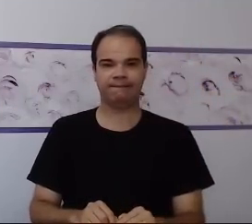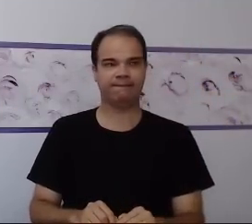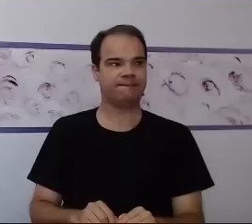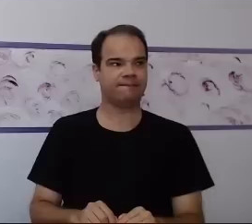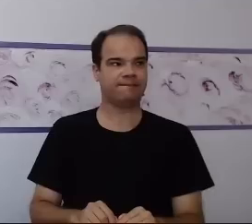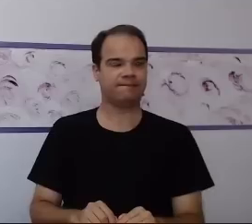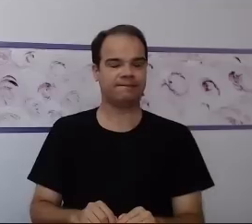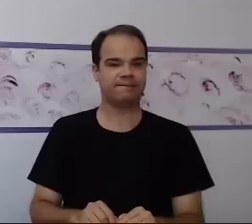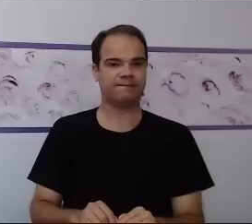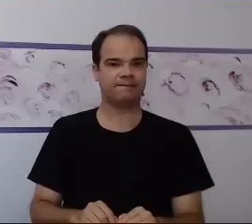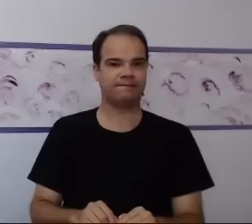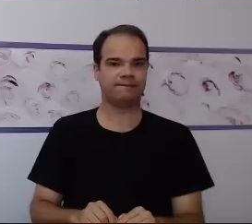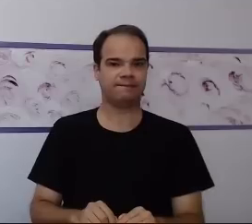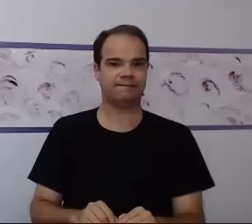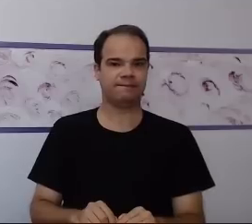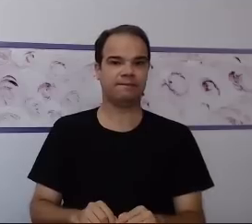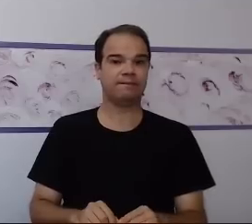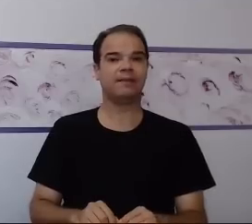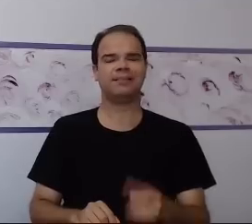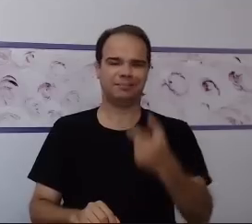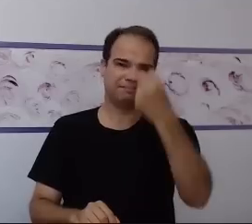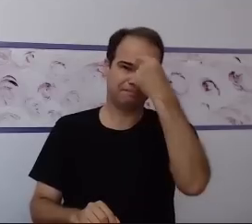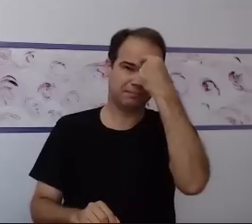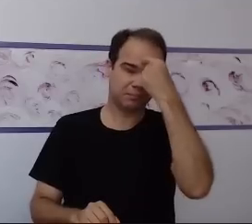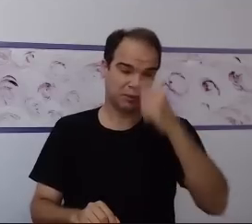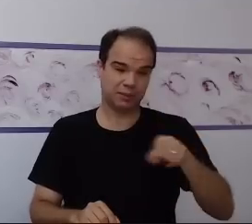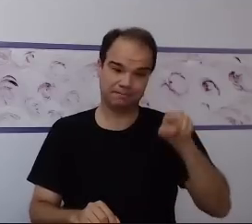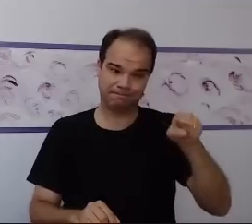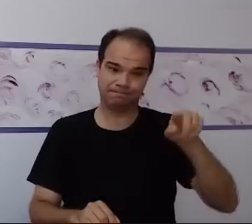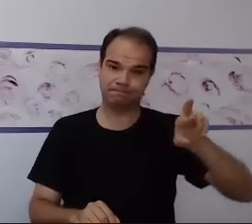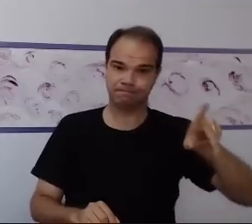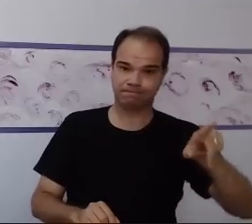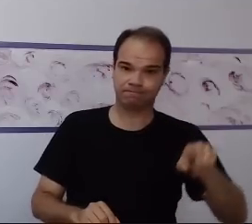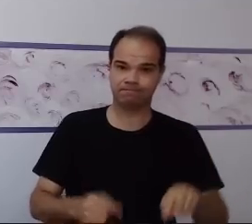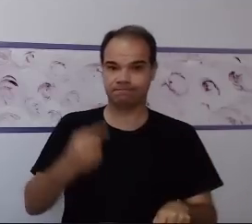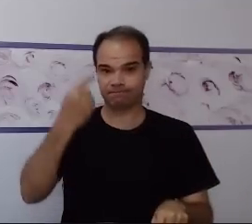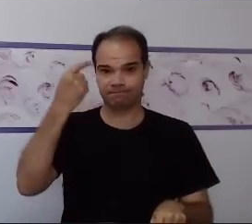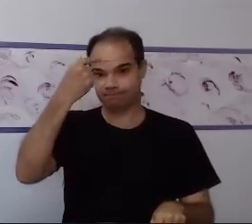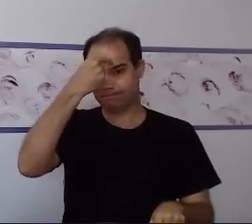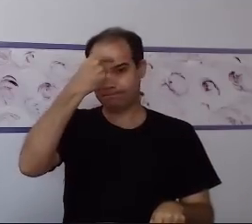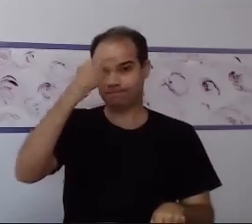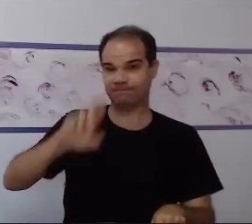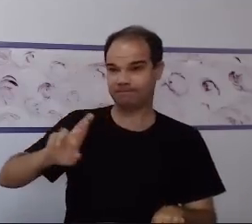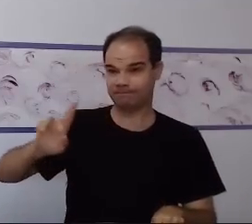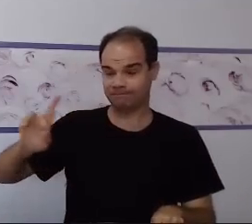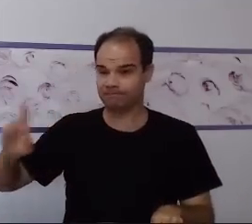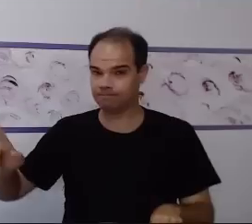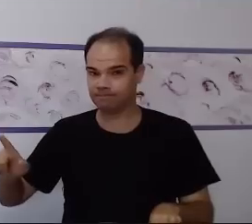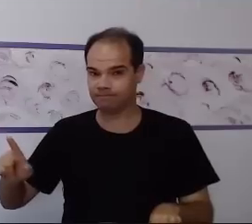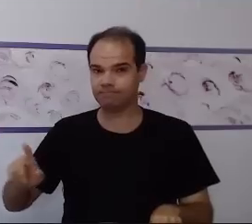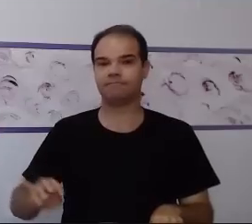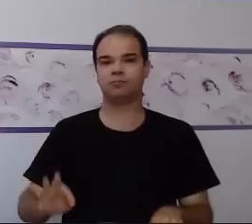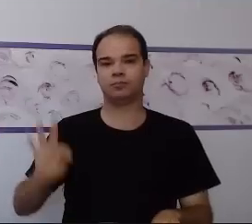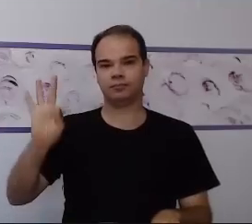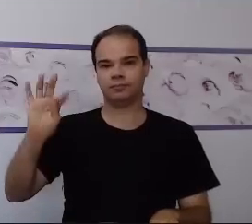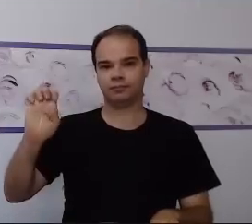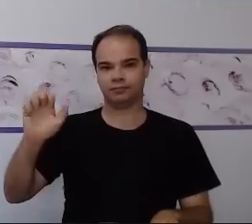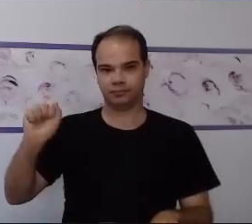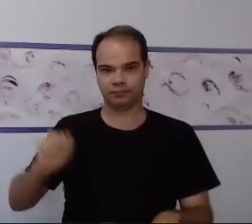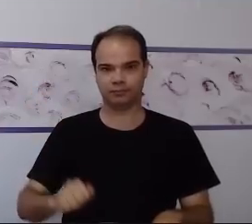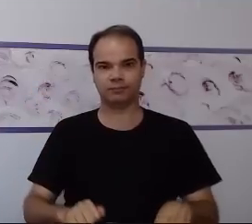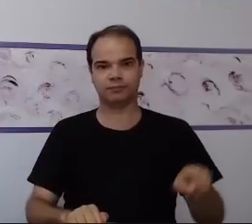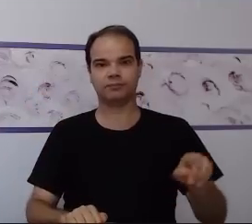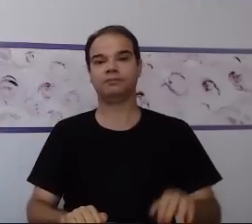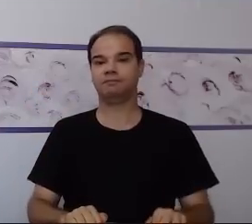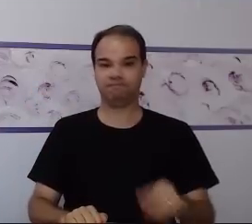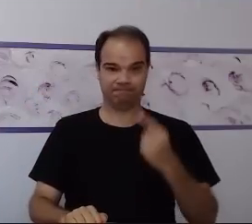o que difere mais é essa questão da memória. Bacana. Legal. Muita informação, né, pessoal? E assim, para vocês verem como que é bem